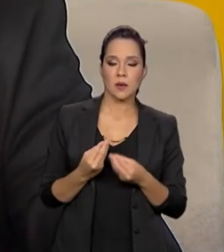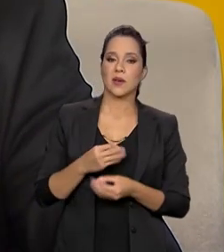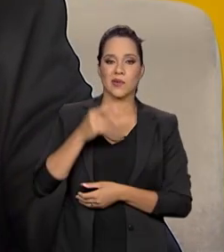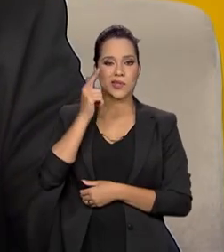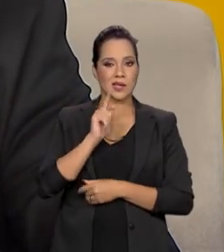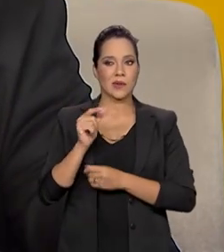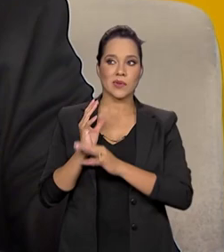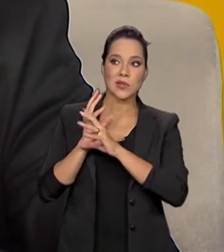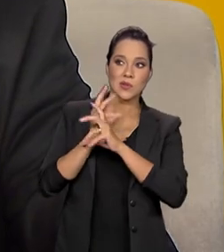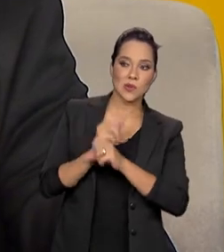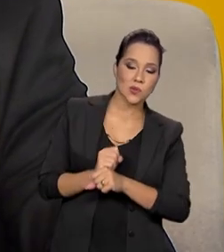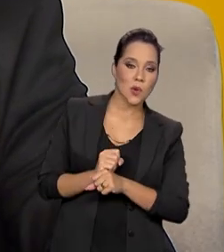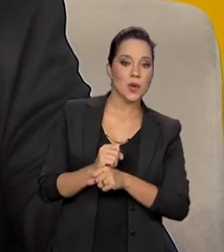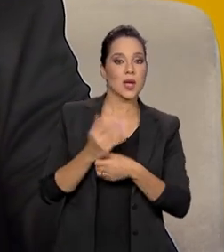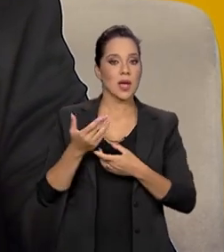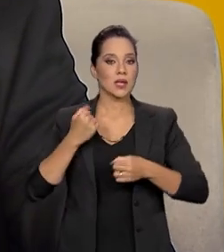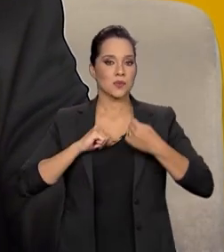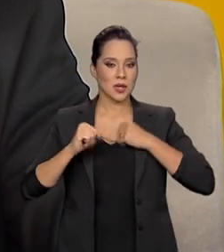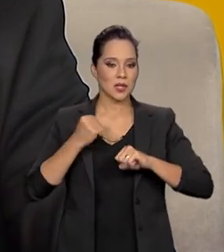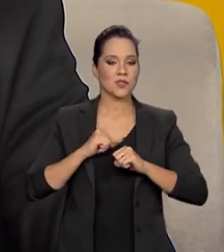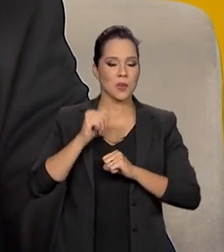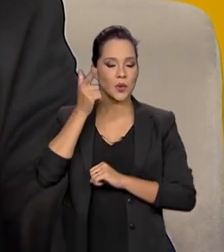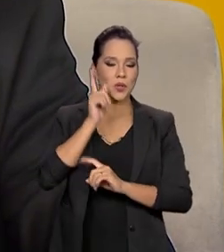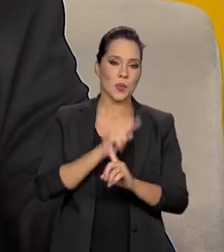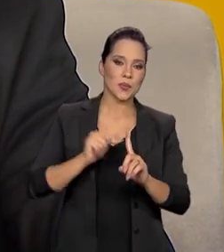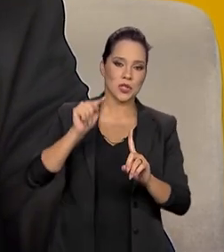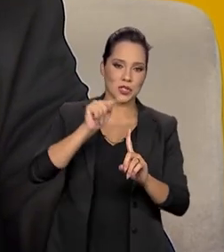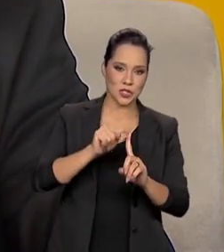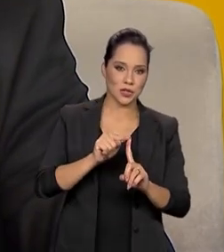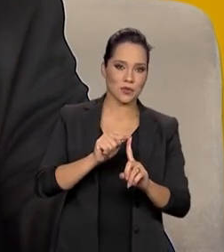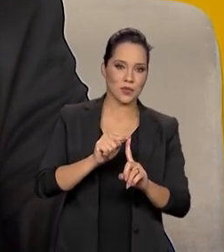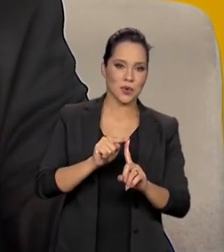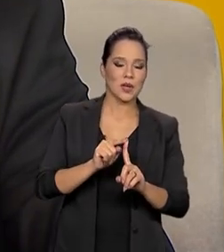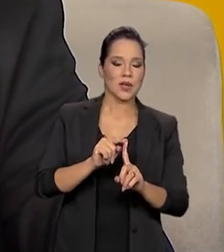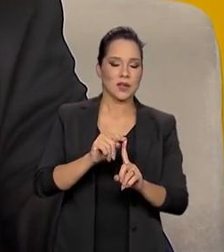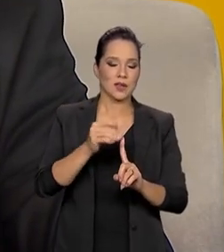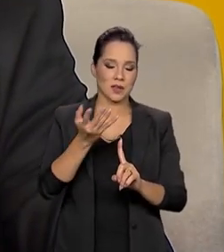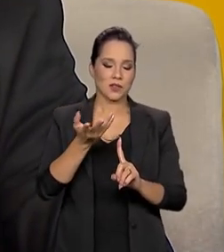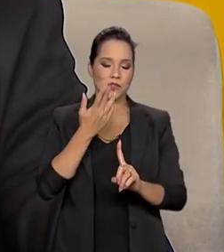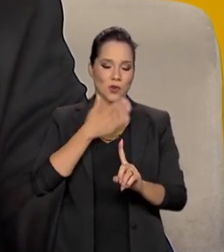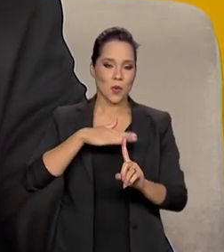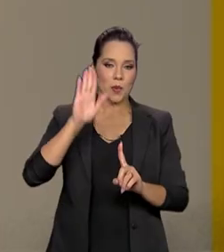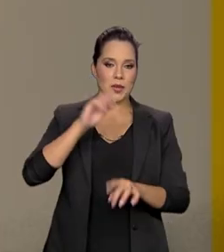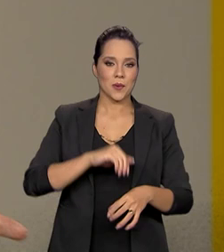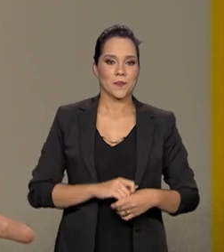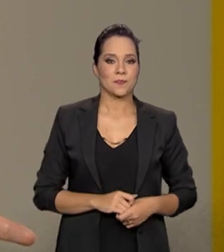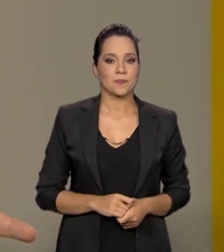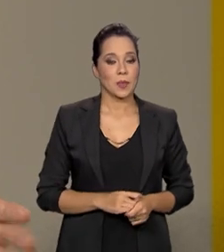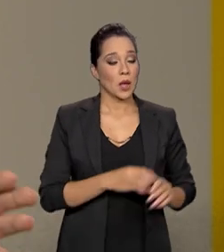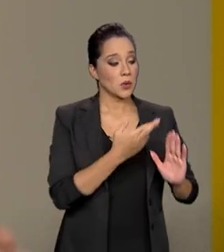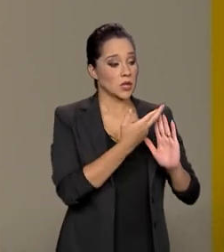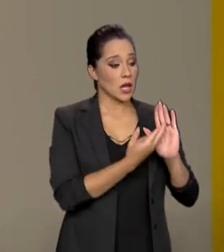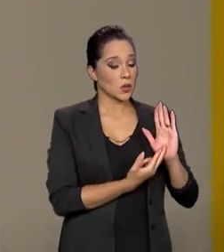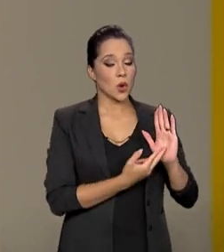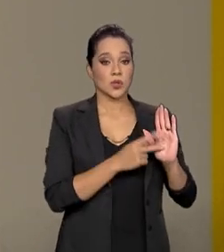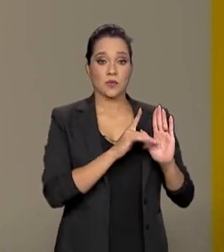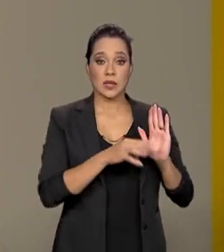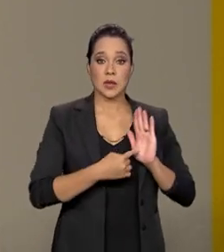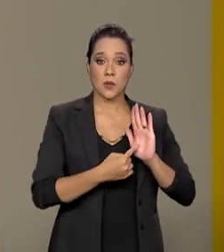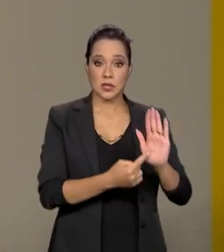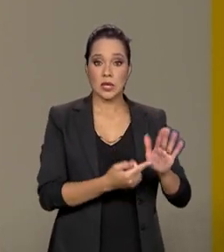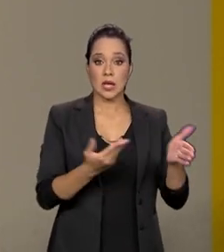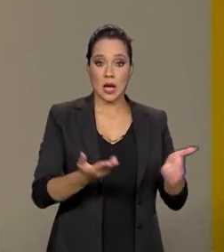fazer esse balanço e a prospecção para atingir as metas que a gente se comprometeu. E os inventários organizacionais vão ser